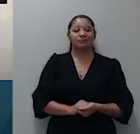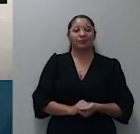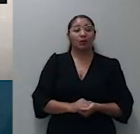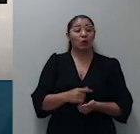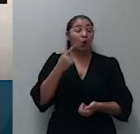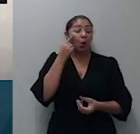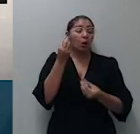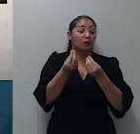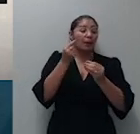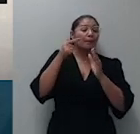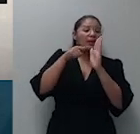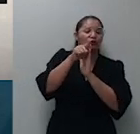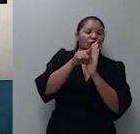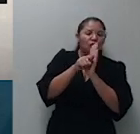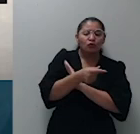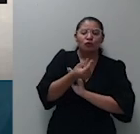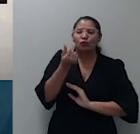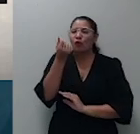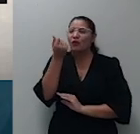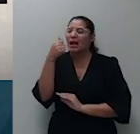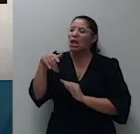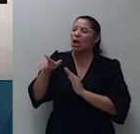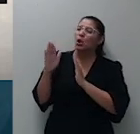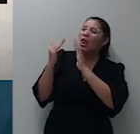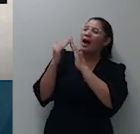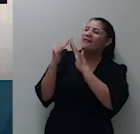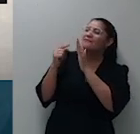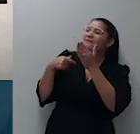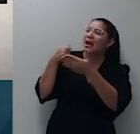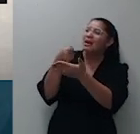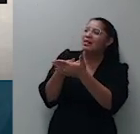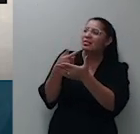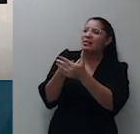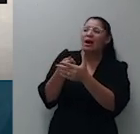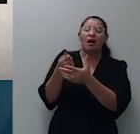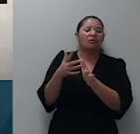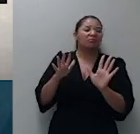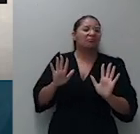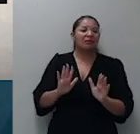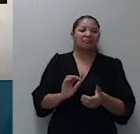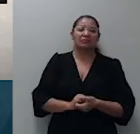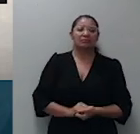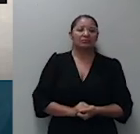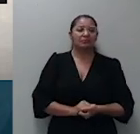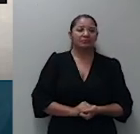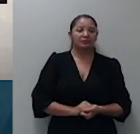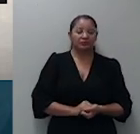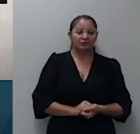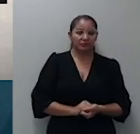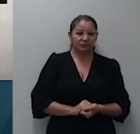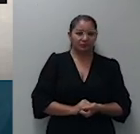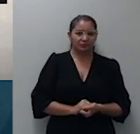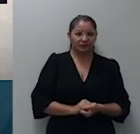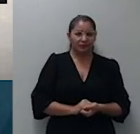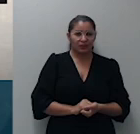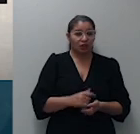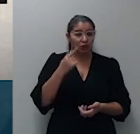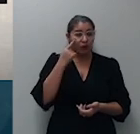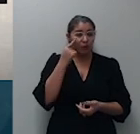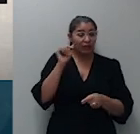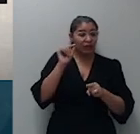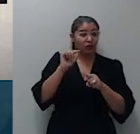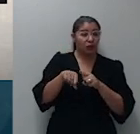mercado do imóvel nem a indicação de que foram consideradas as suas peculiaridades e seguiu por aí